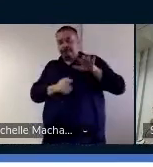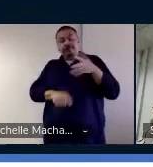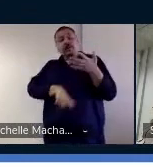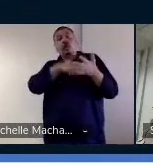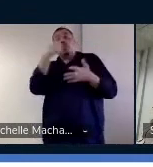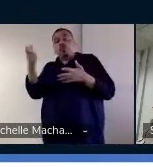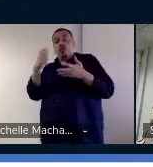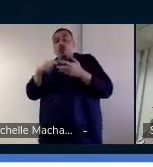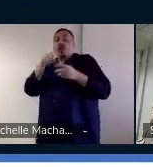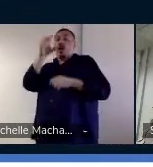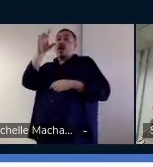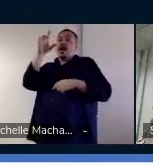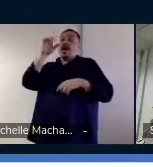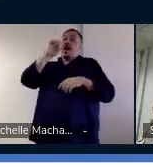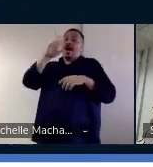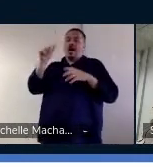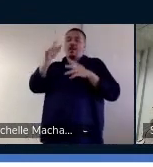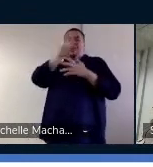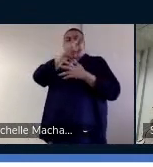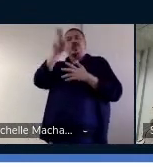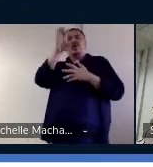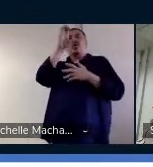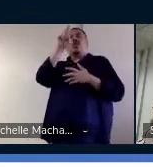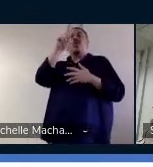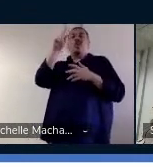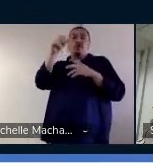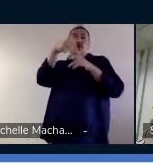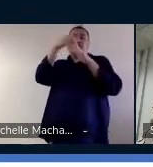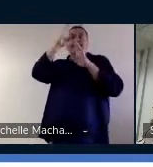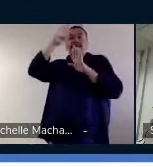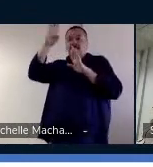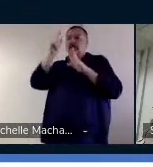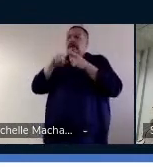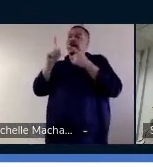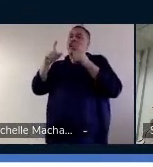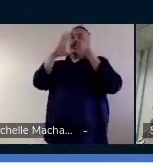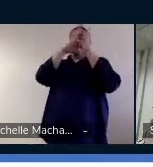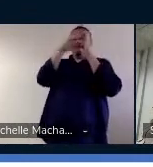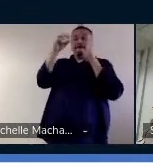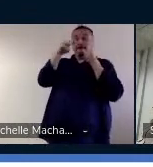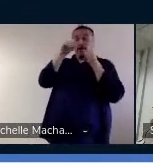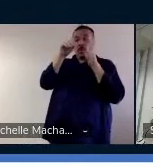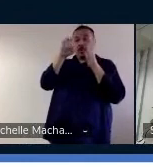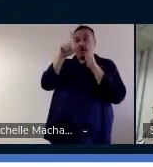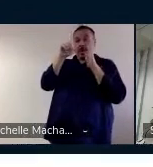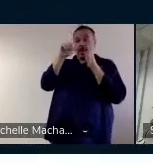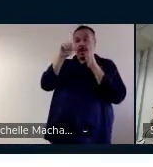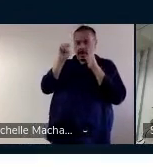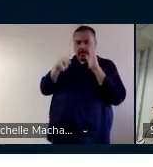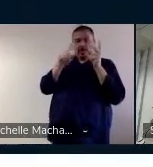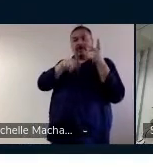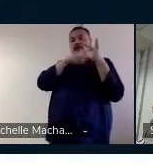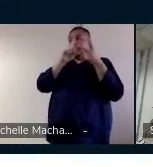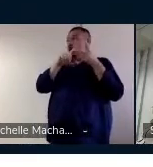Primeiramente, a modelagem, depois a prática viada e depois a prática independente.